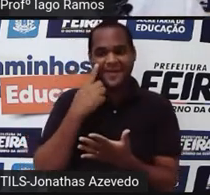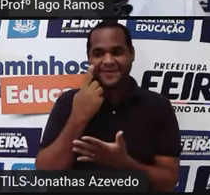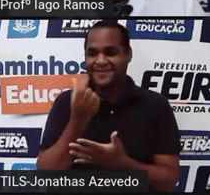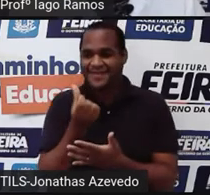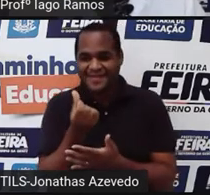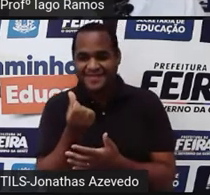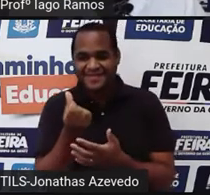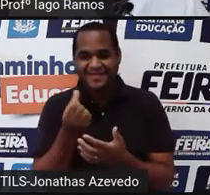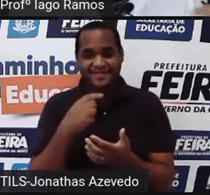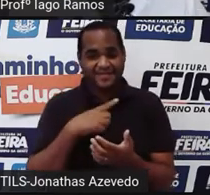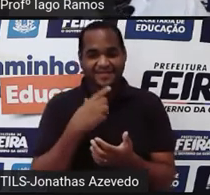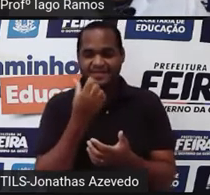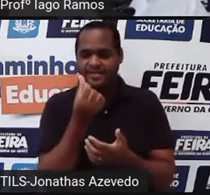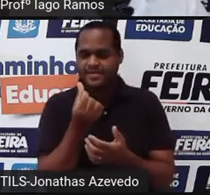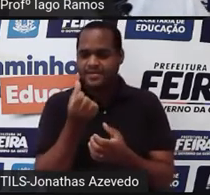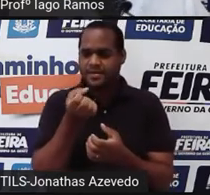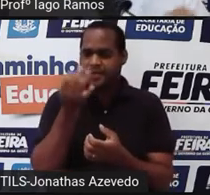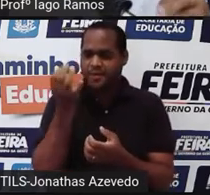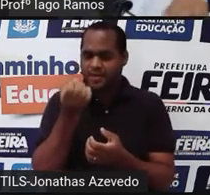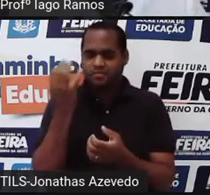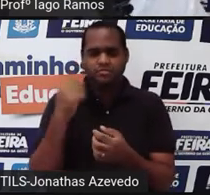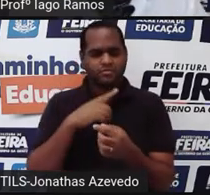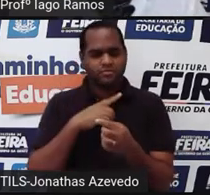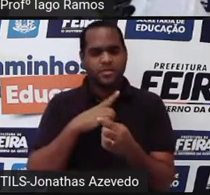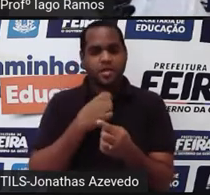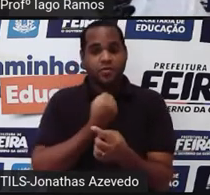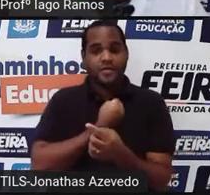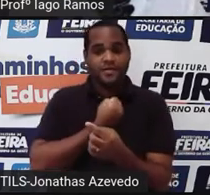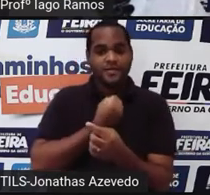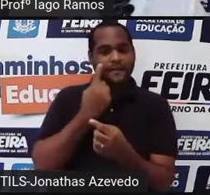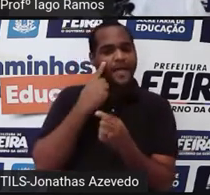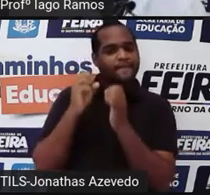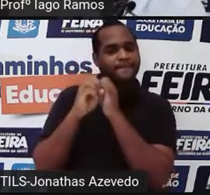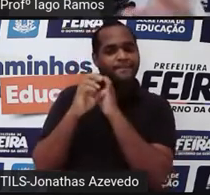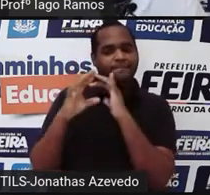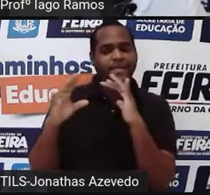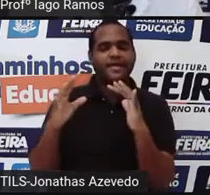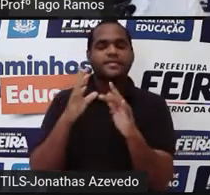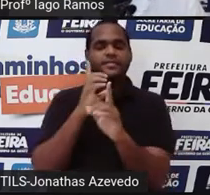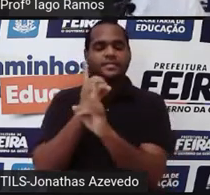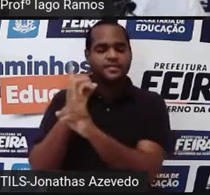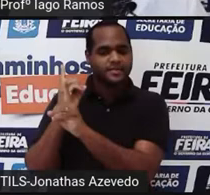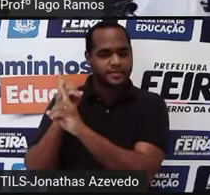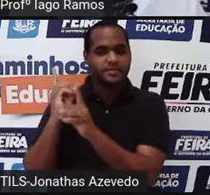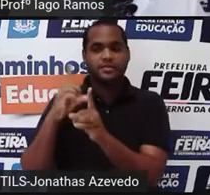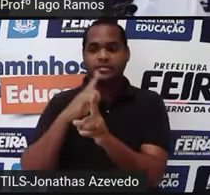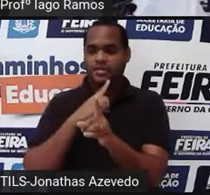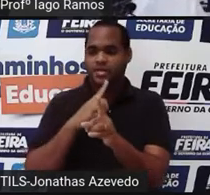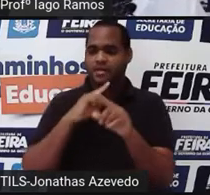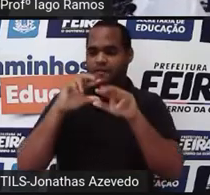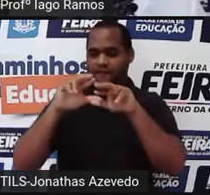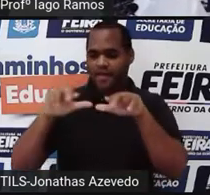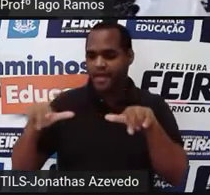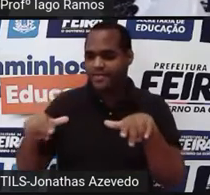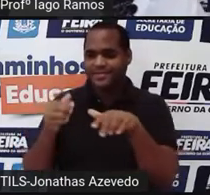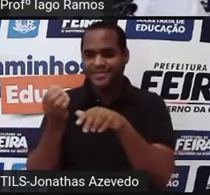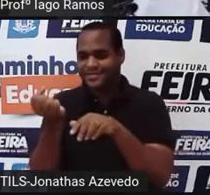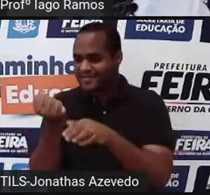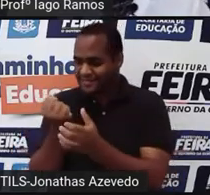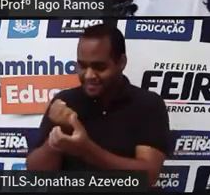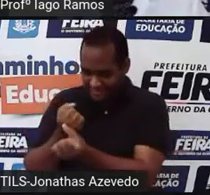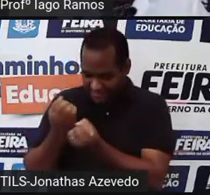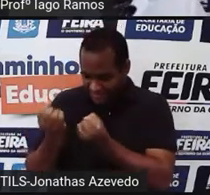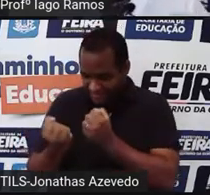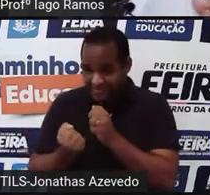descobrir, né, o número dos documentos, né, que tem aí em todas as pastas, juntando